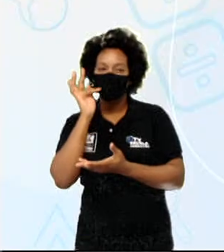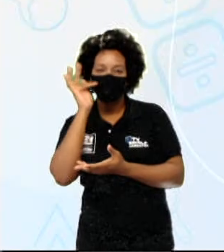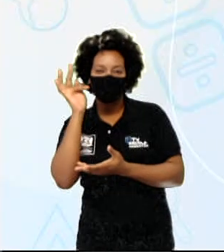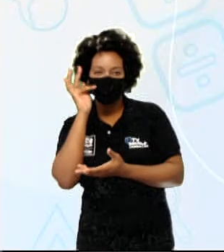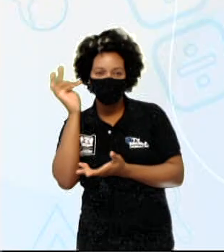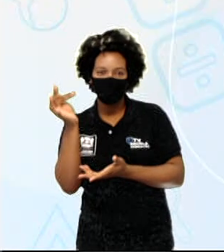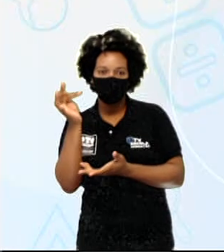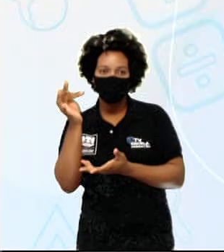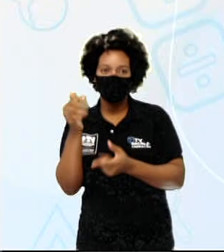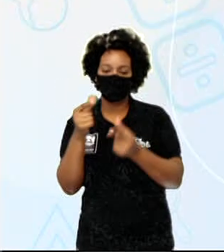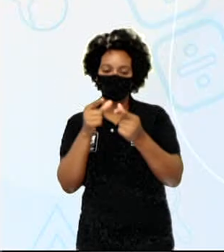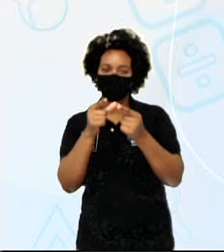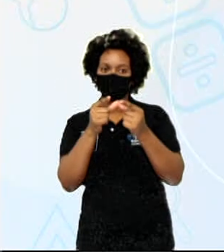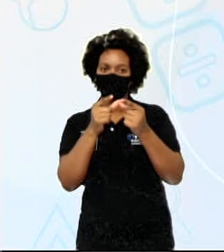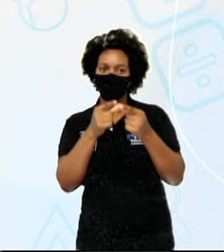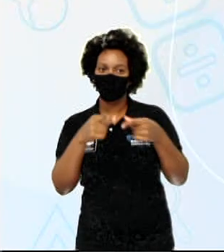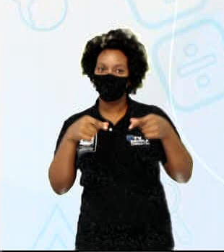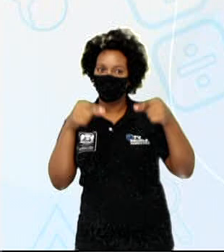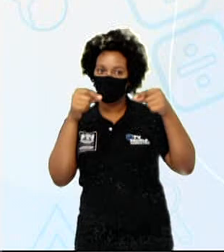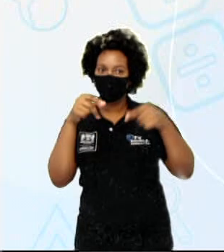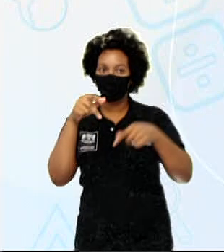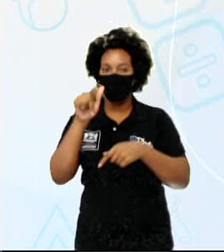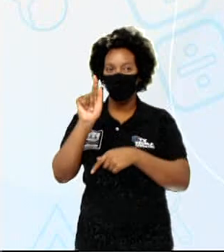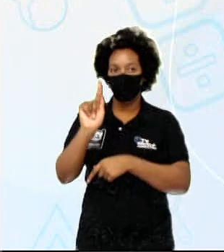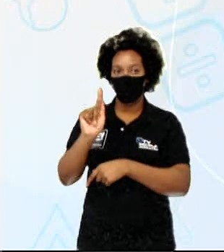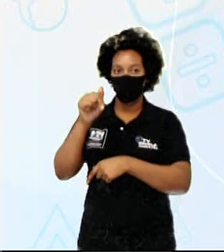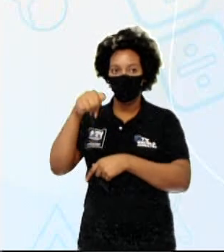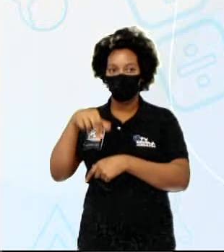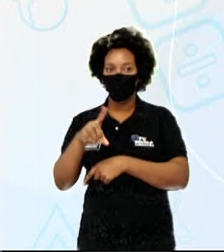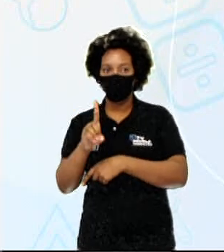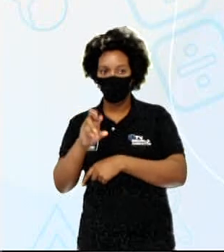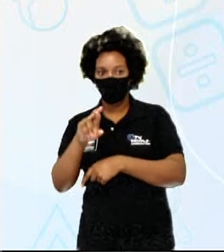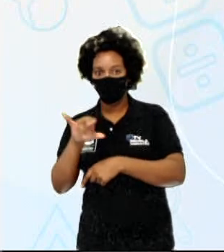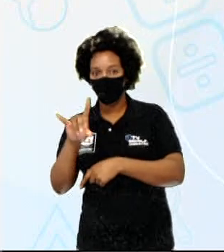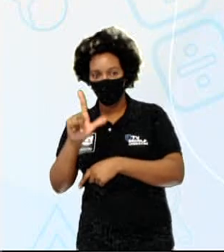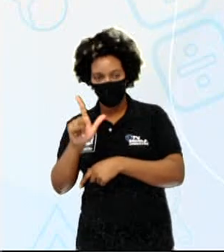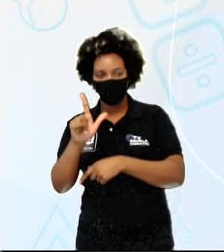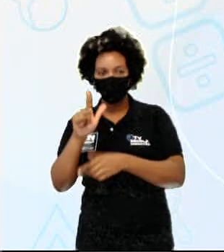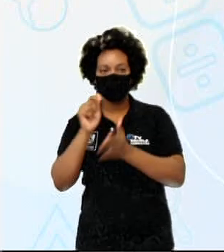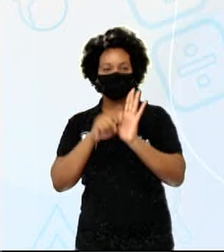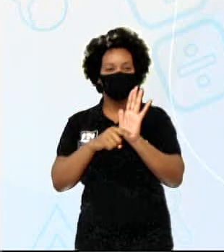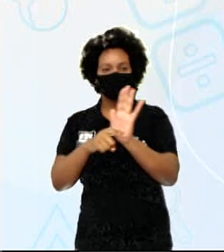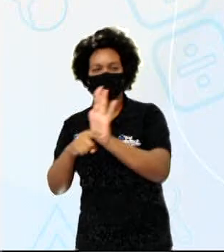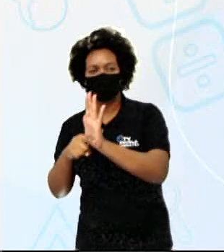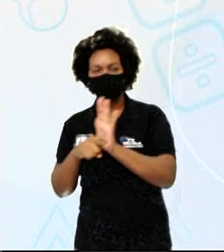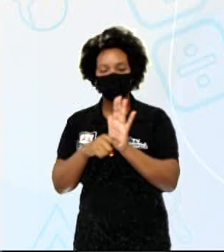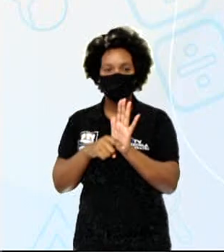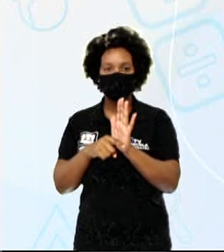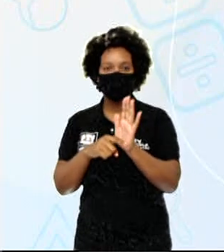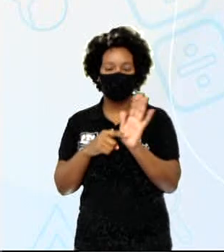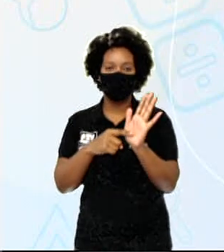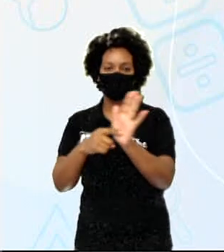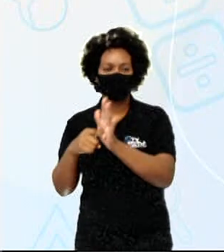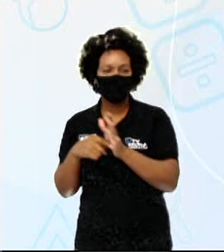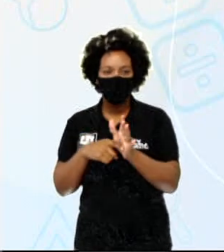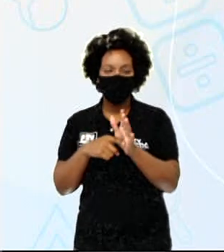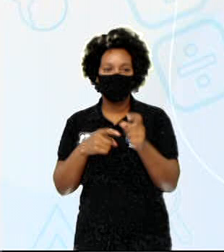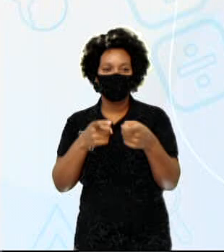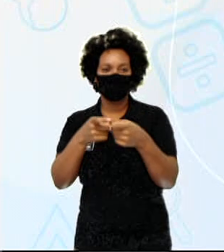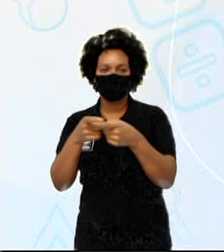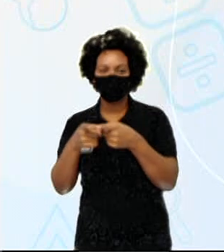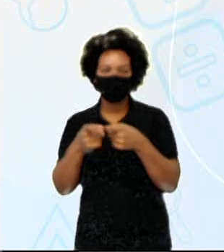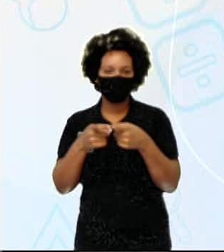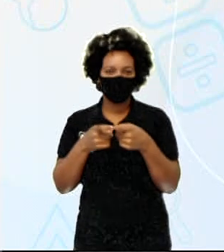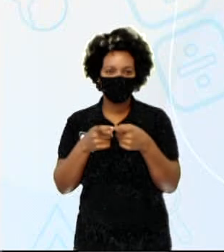A pélvis, que é o quadril, a pélvis ajuda a identificar o sexo. É um ser